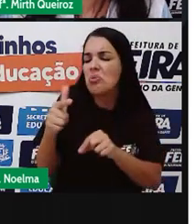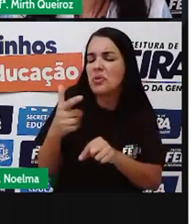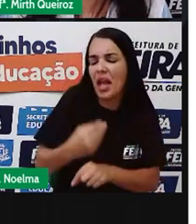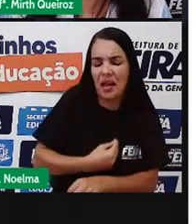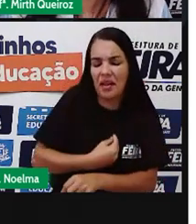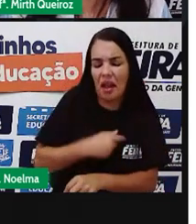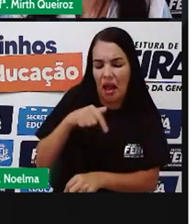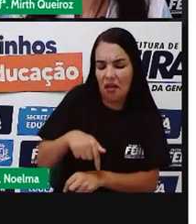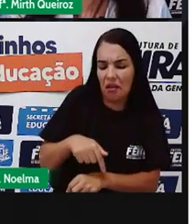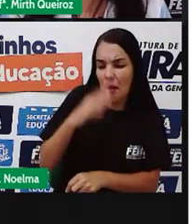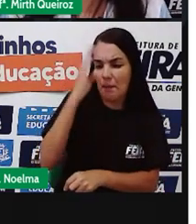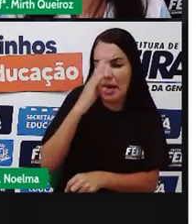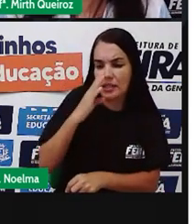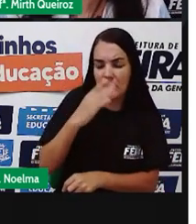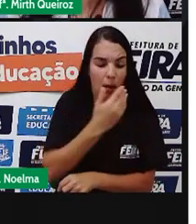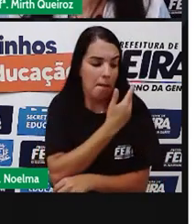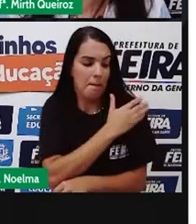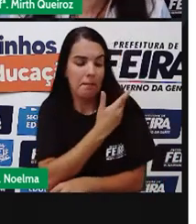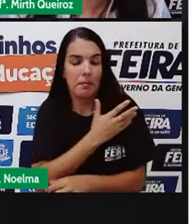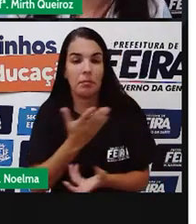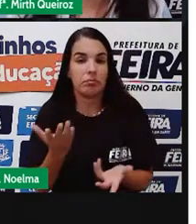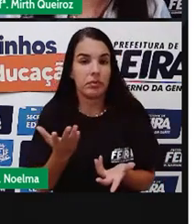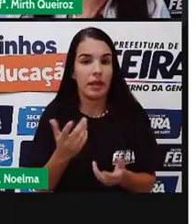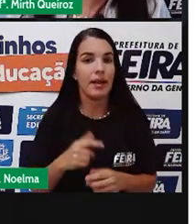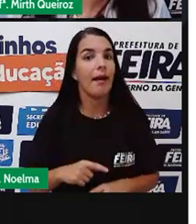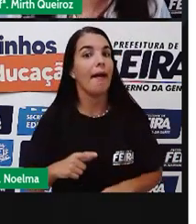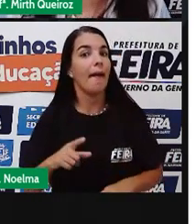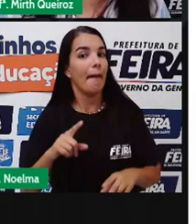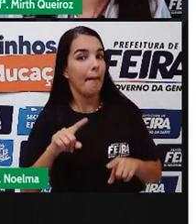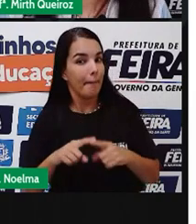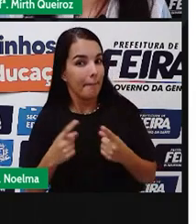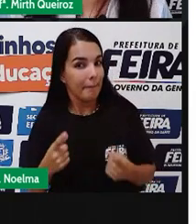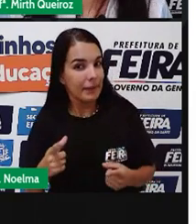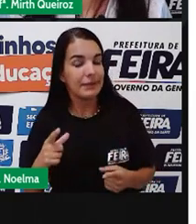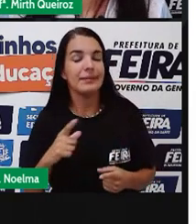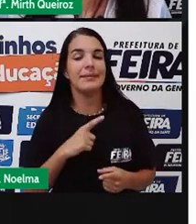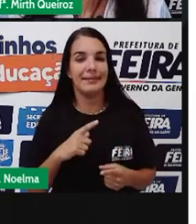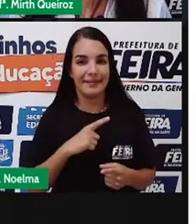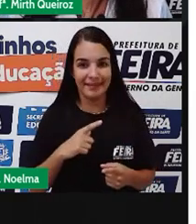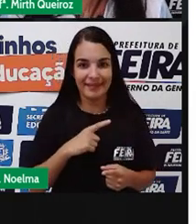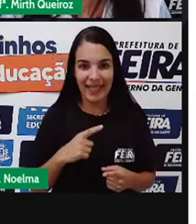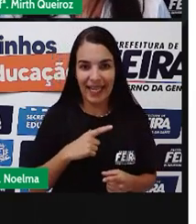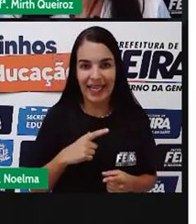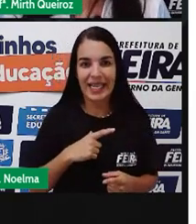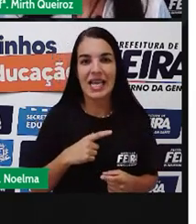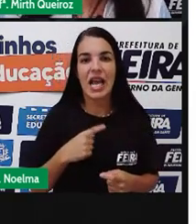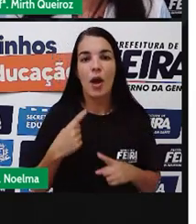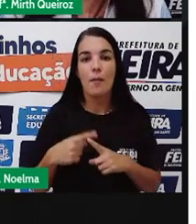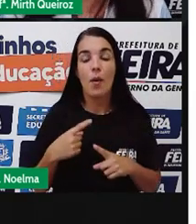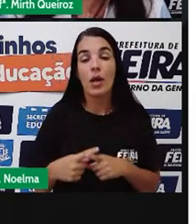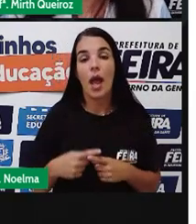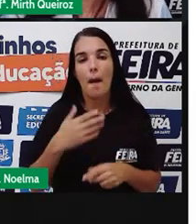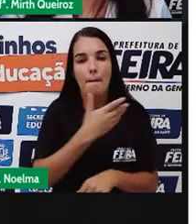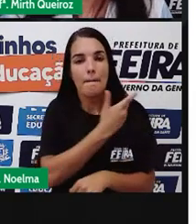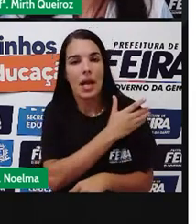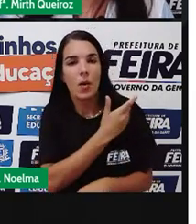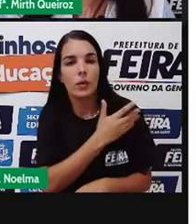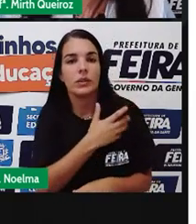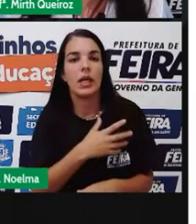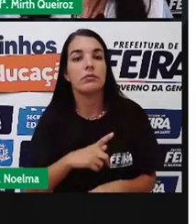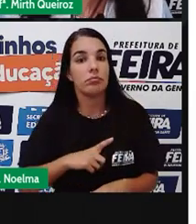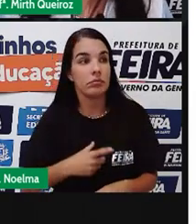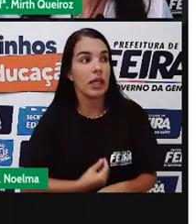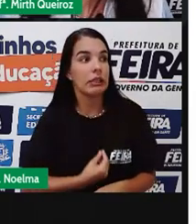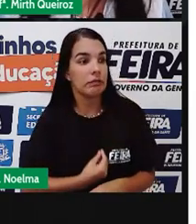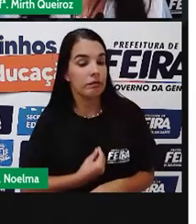das imagens sociais, como é o caso da desigualdade social, do elitismo cultural, como a gente falou na outra aula, o racismo, o preconceito, né?